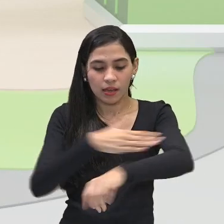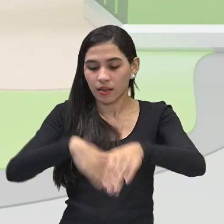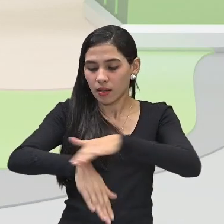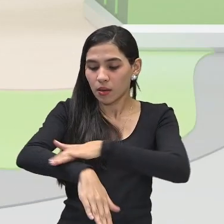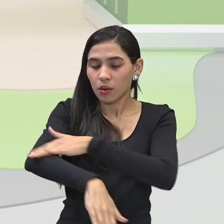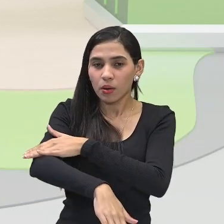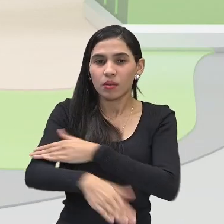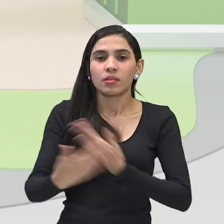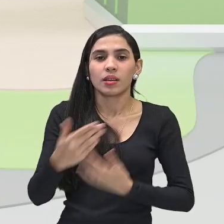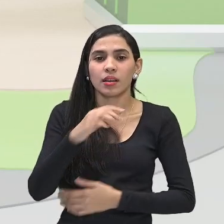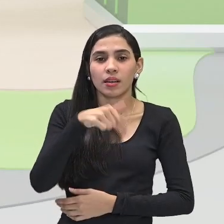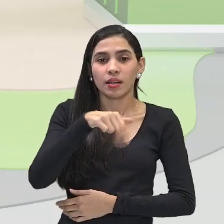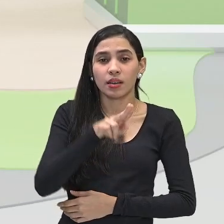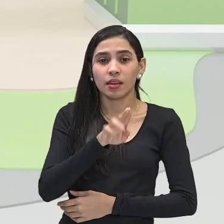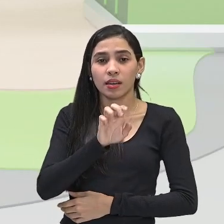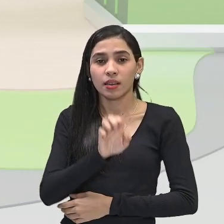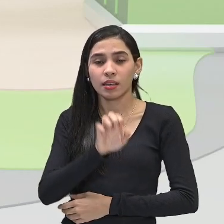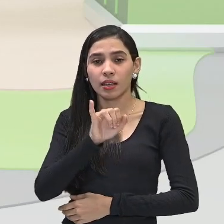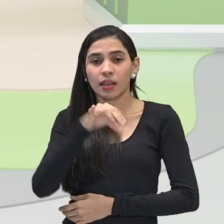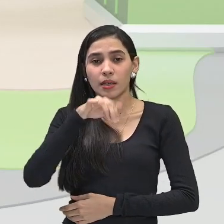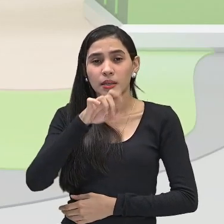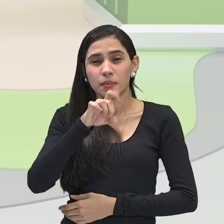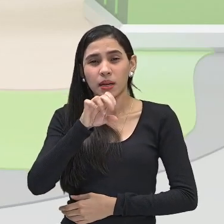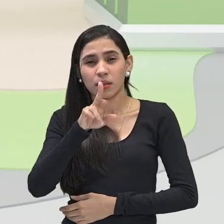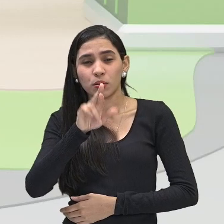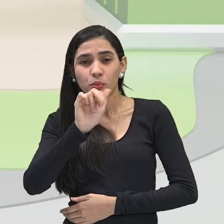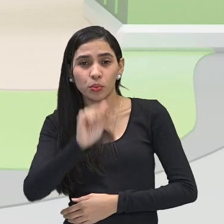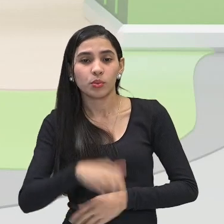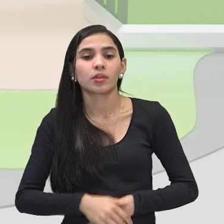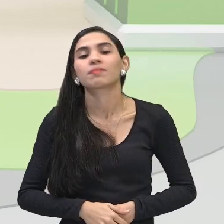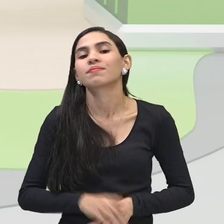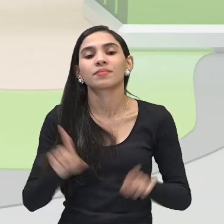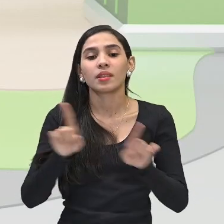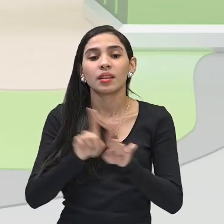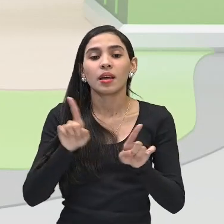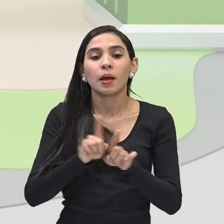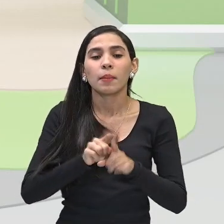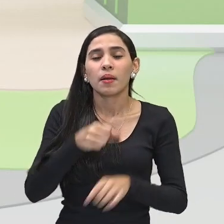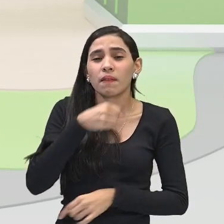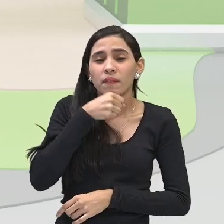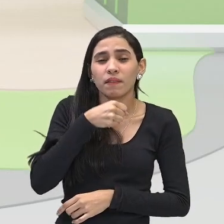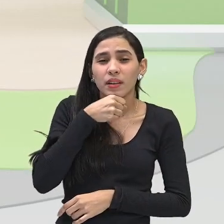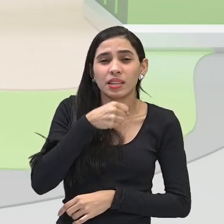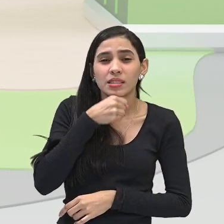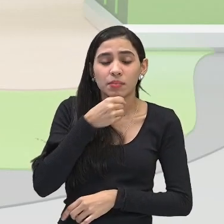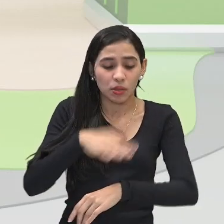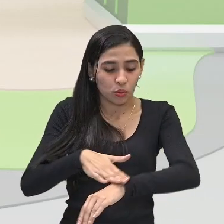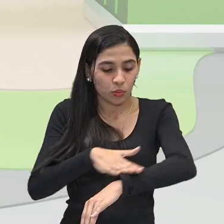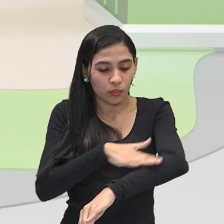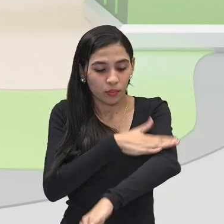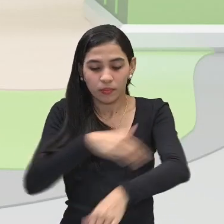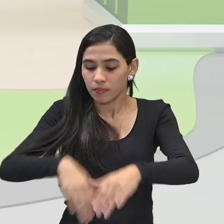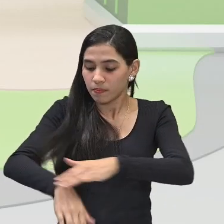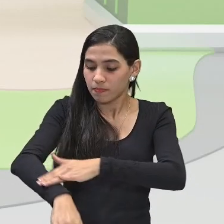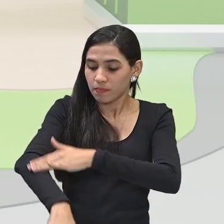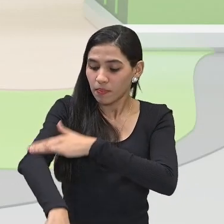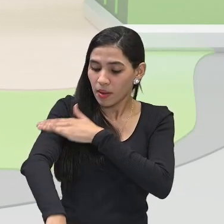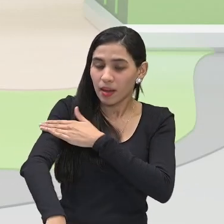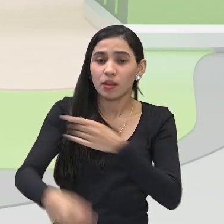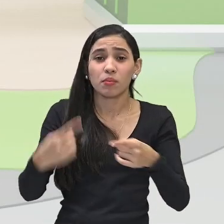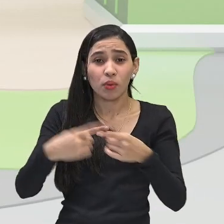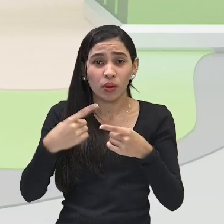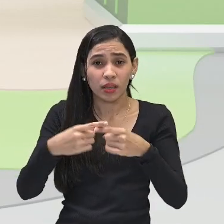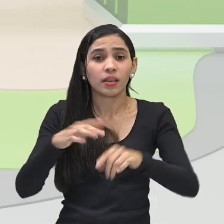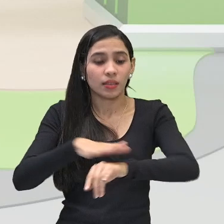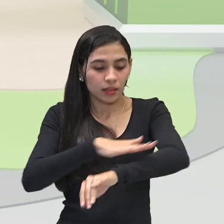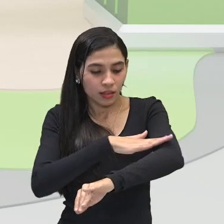pode, essa exposição prolongada causa o envelhecimento precoce da pele, porque a pele sofre,